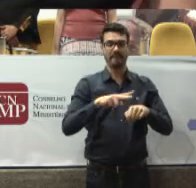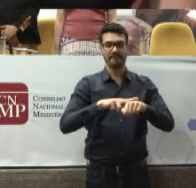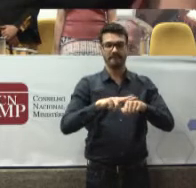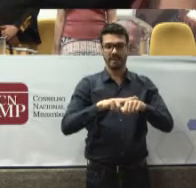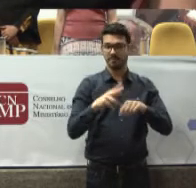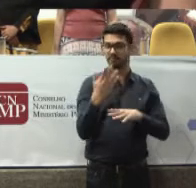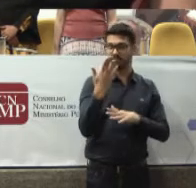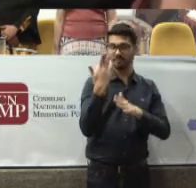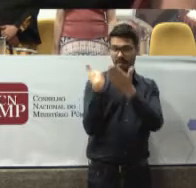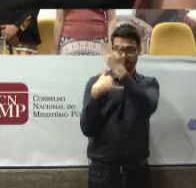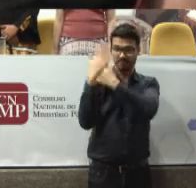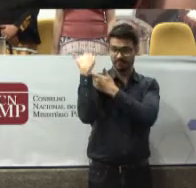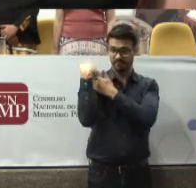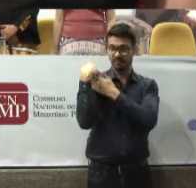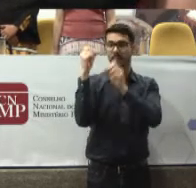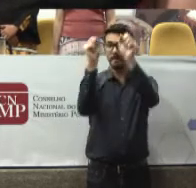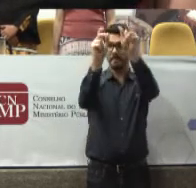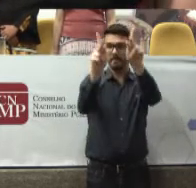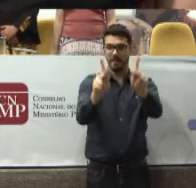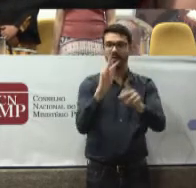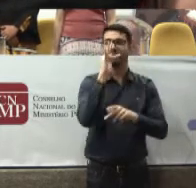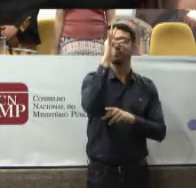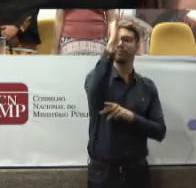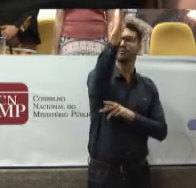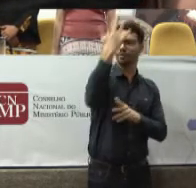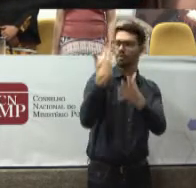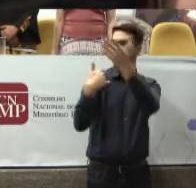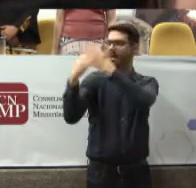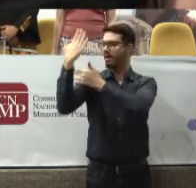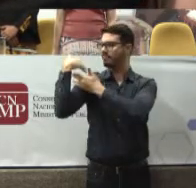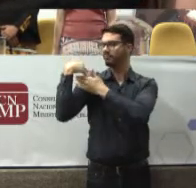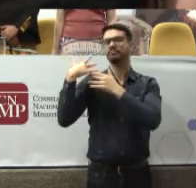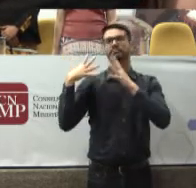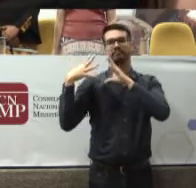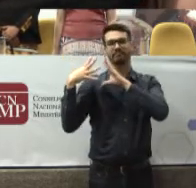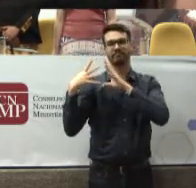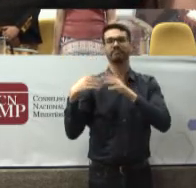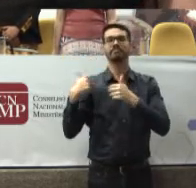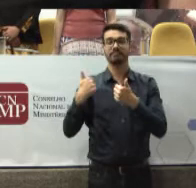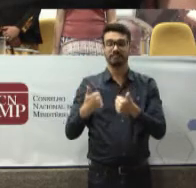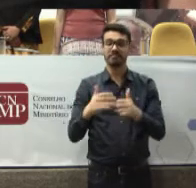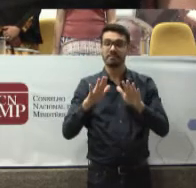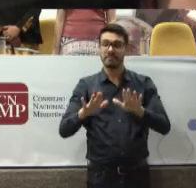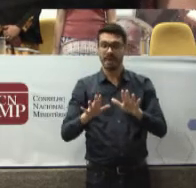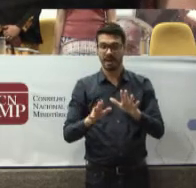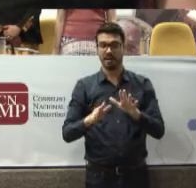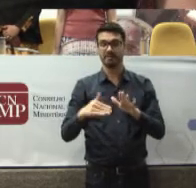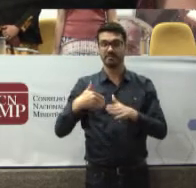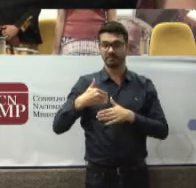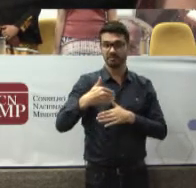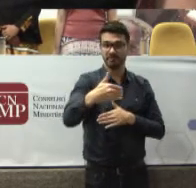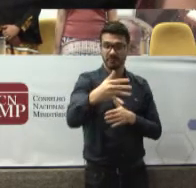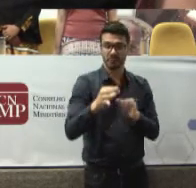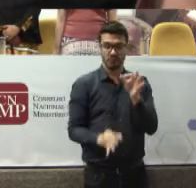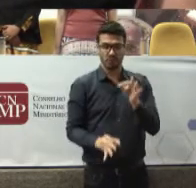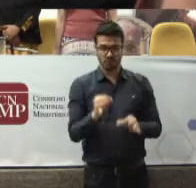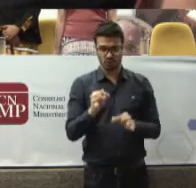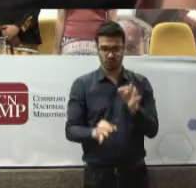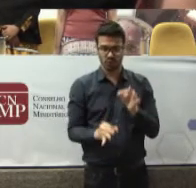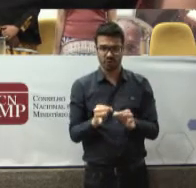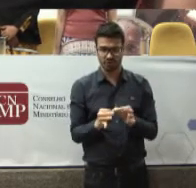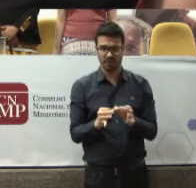E tal eternamente imenso esplêndido Mas sempre já a justiça acaba